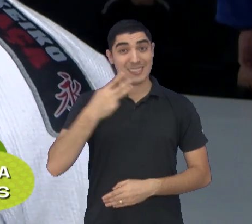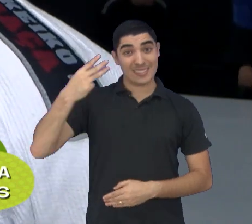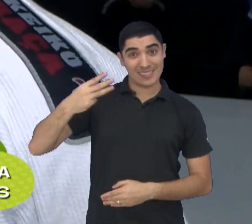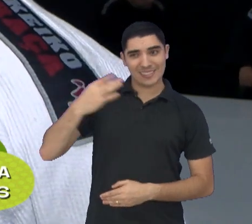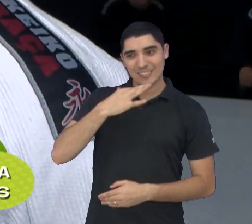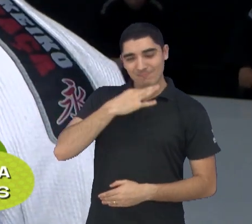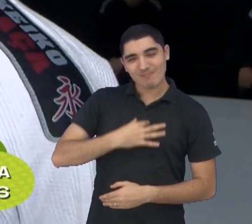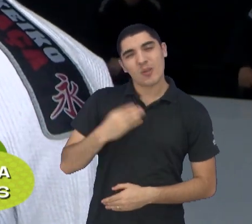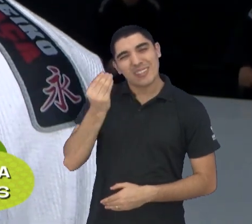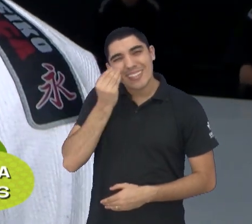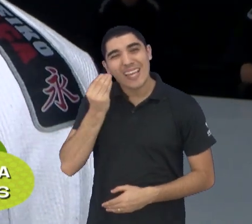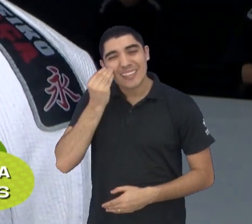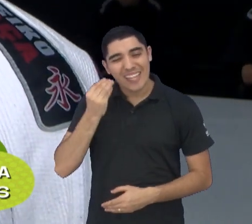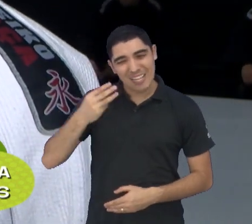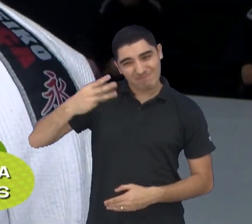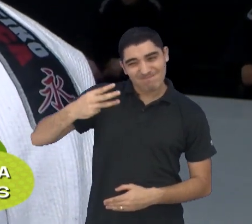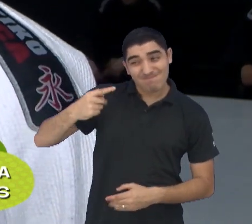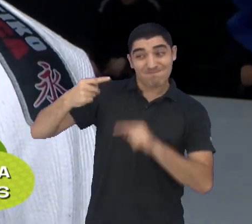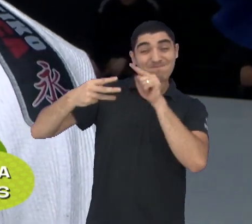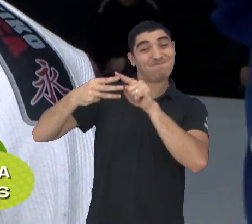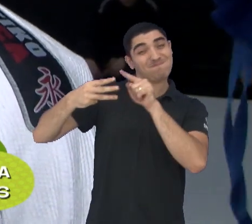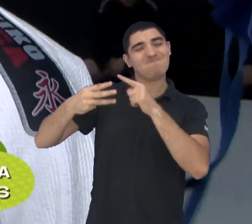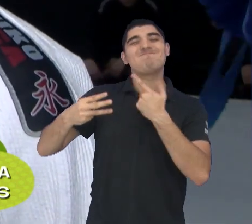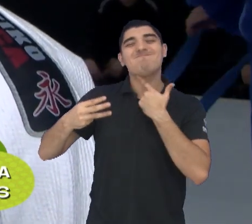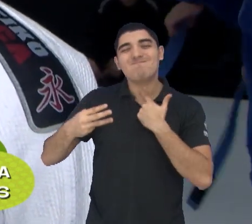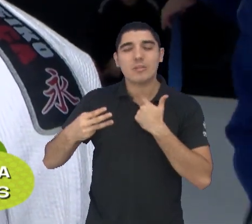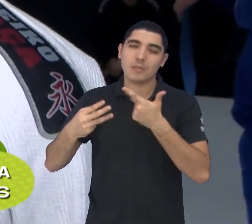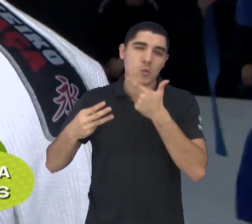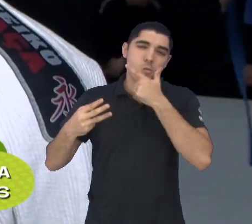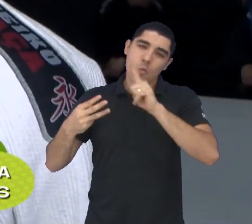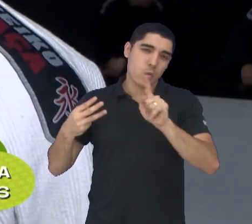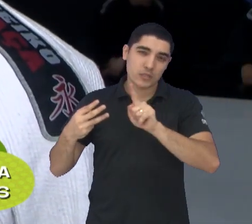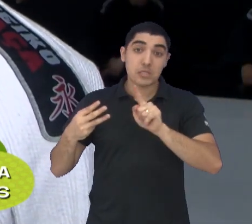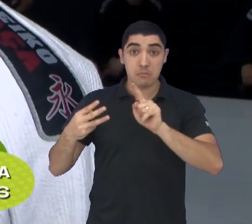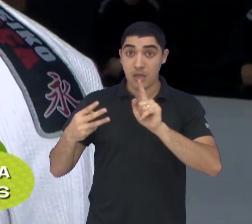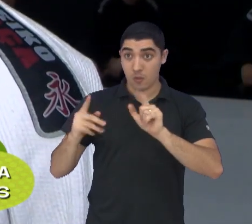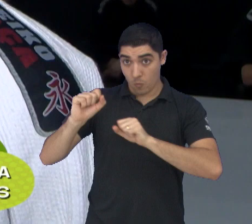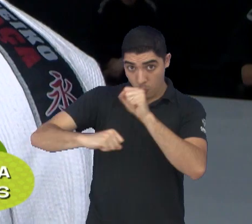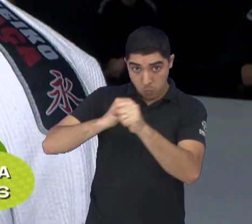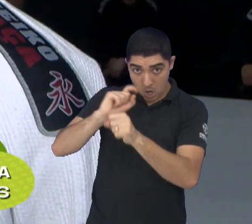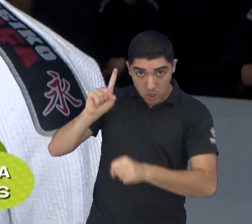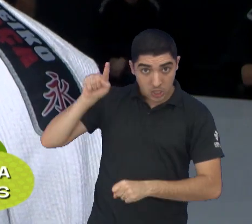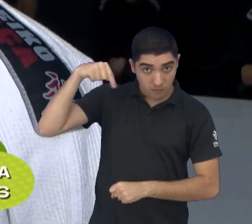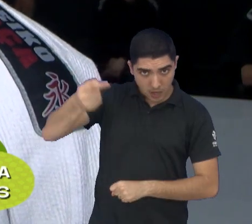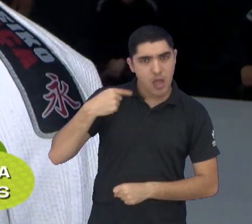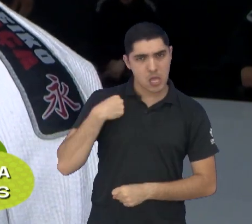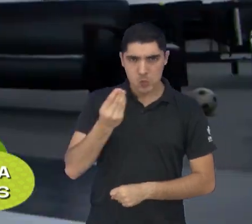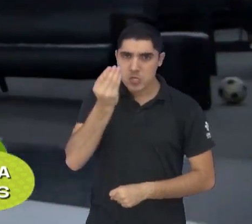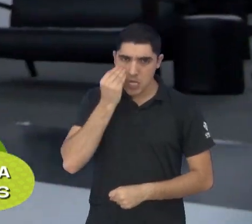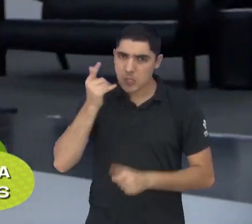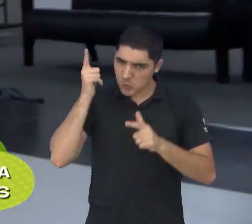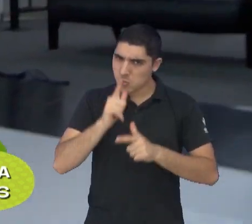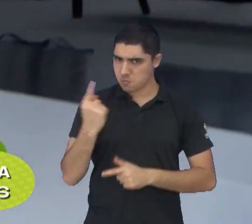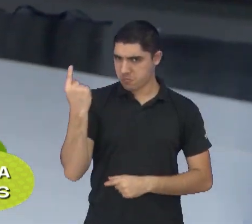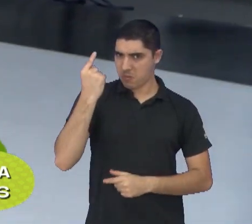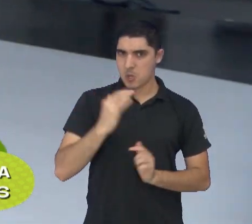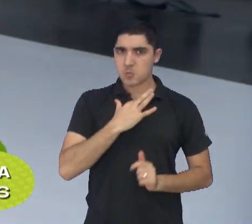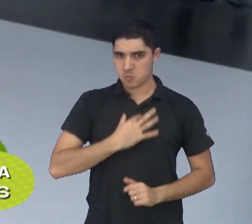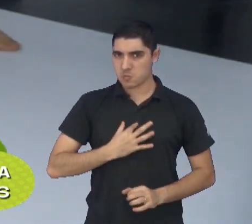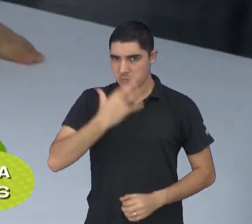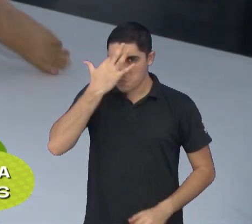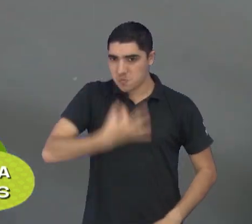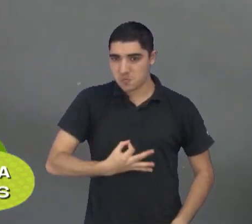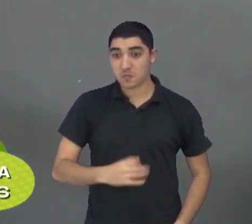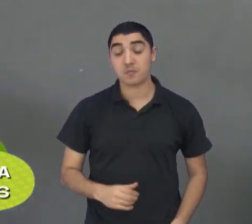Queria ter conseguido a primeira, mas não foi o... não deu. Mas no próximo ano eu consigo a primeira, eu tenho certeza. E todas essas